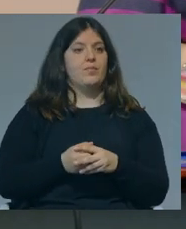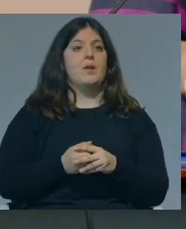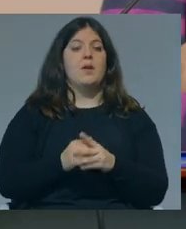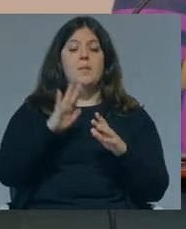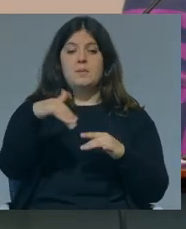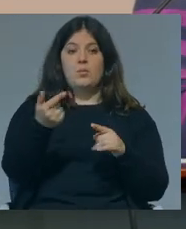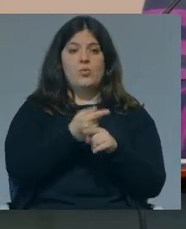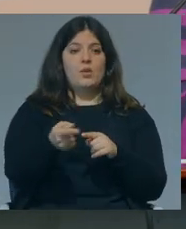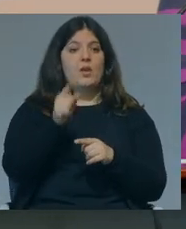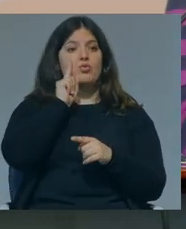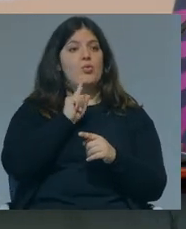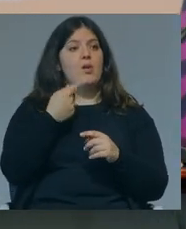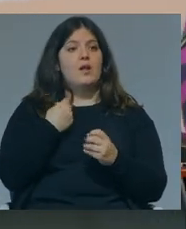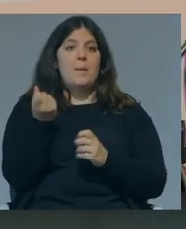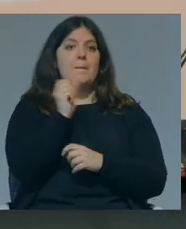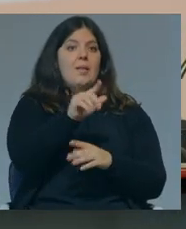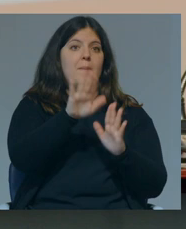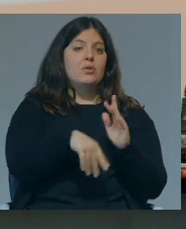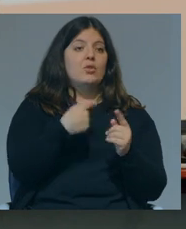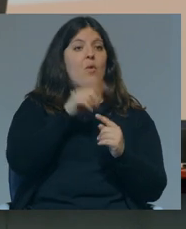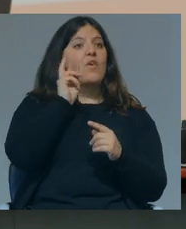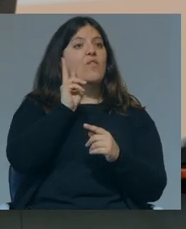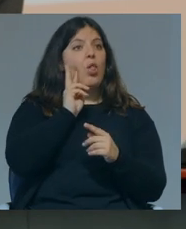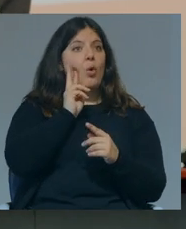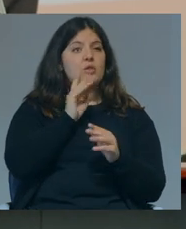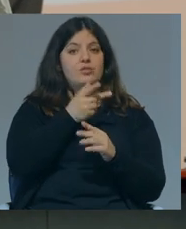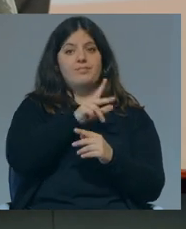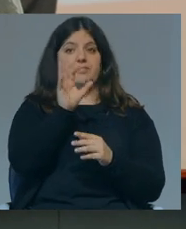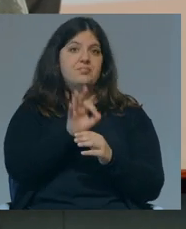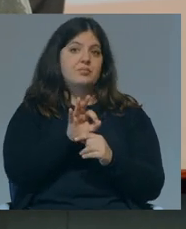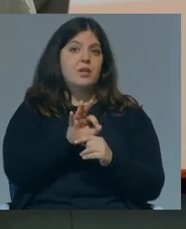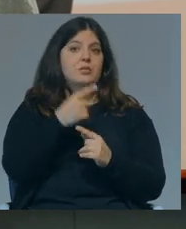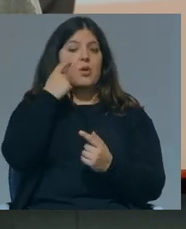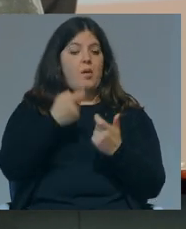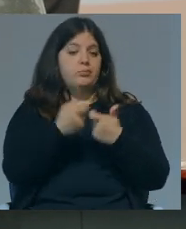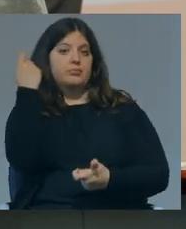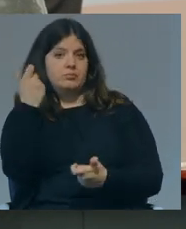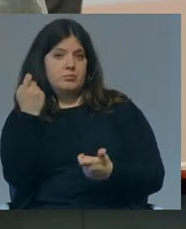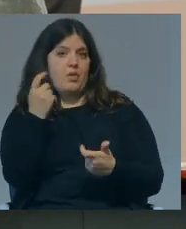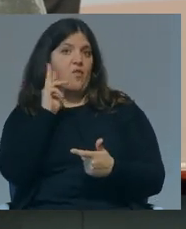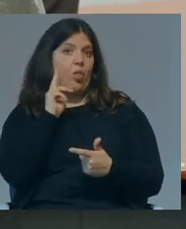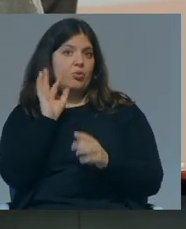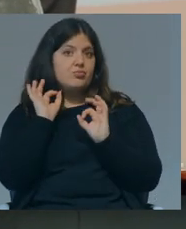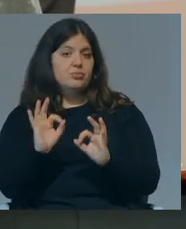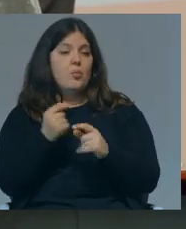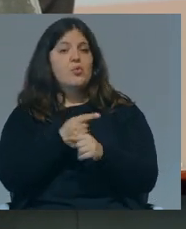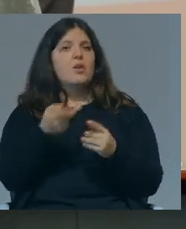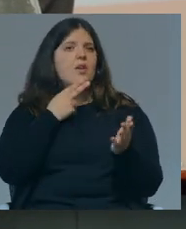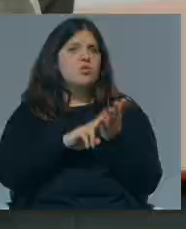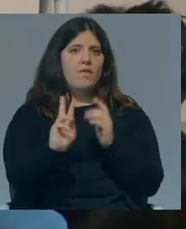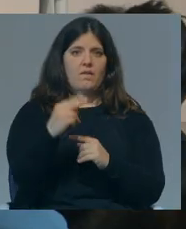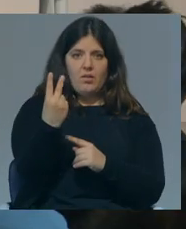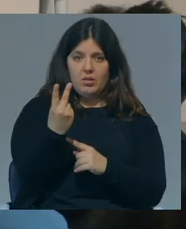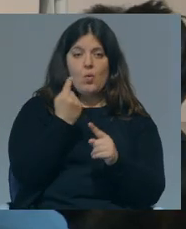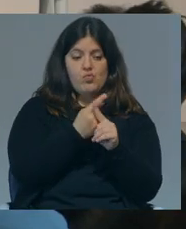as mulheres submetem menos, e portanto têm valores absolutos, depois isso tem uma repercussão em termos de valores relativos. Por dois grandes motivos.